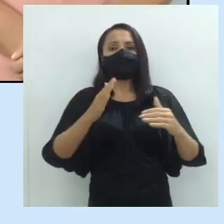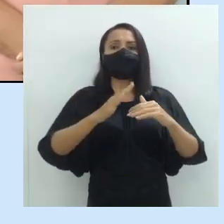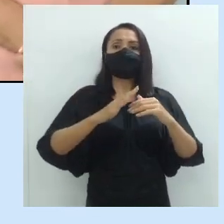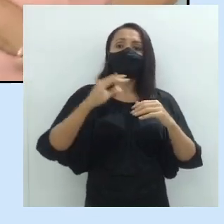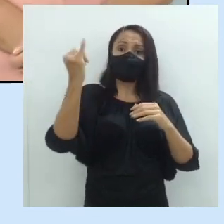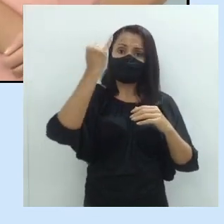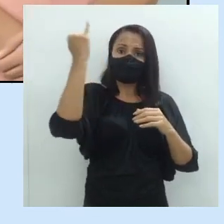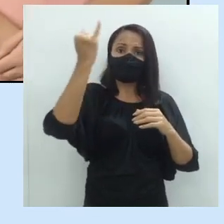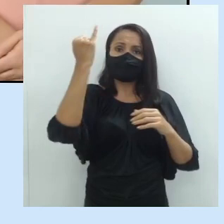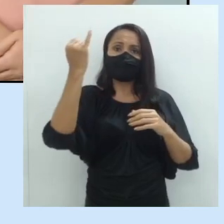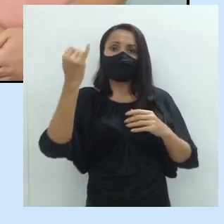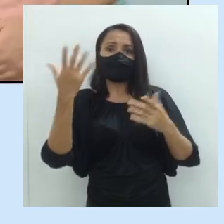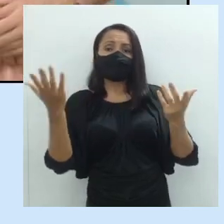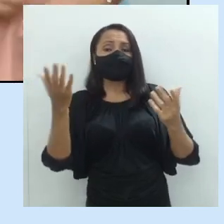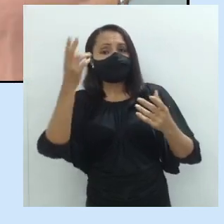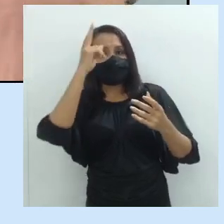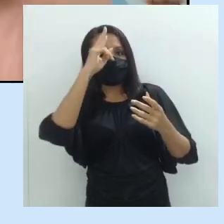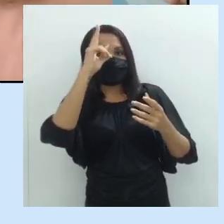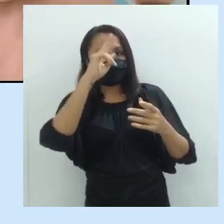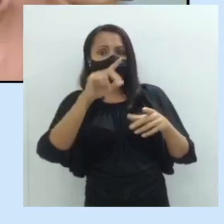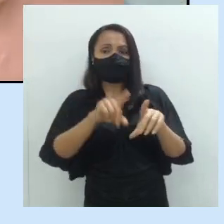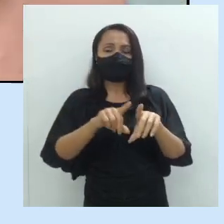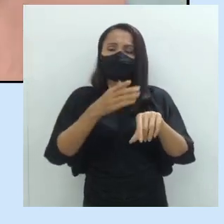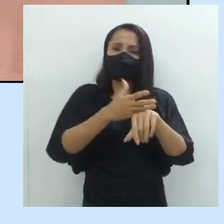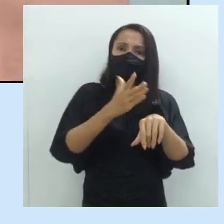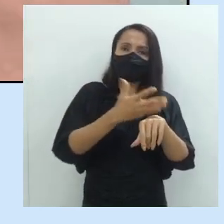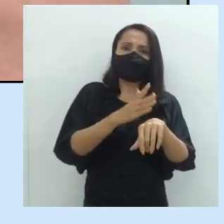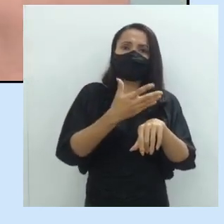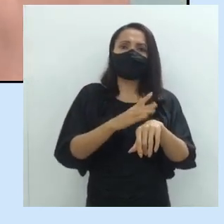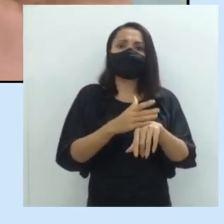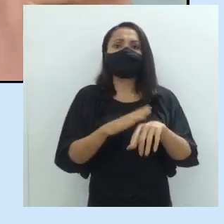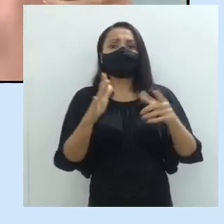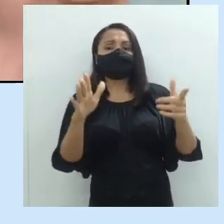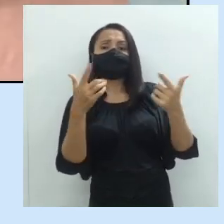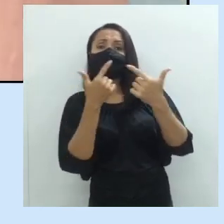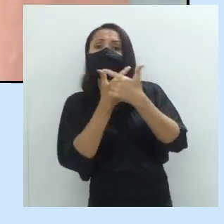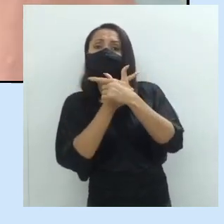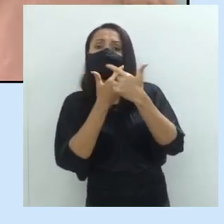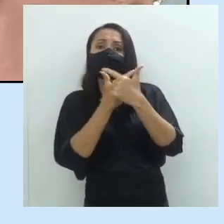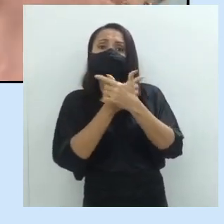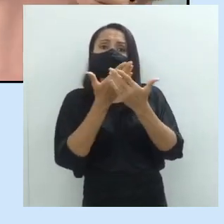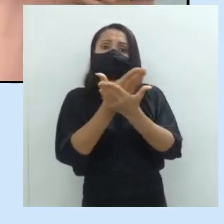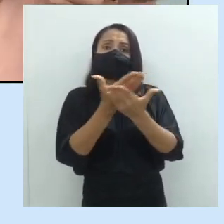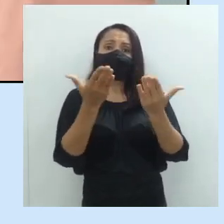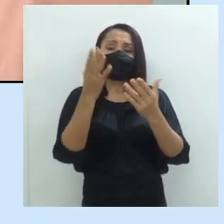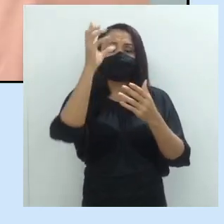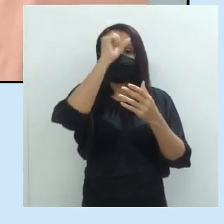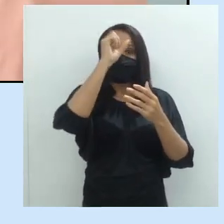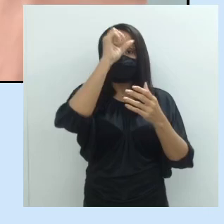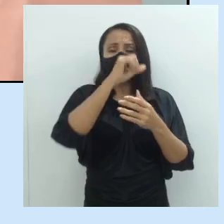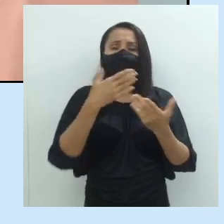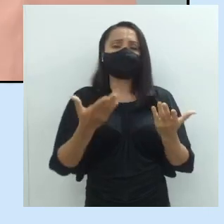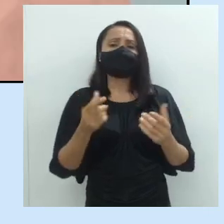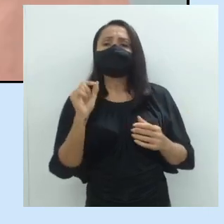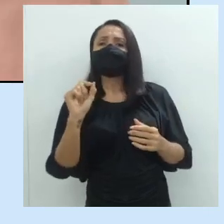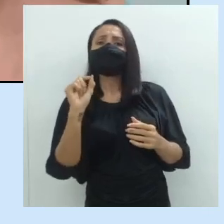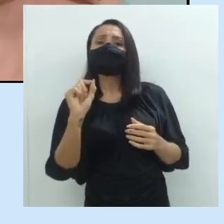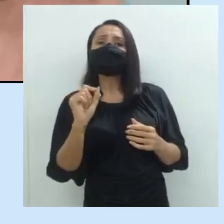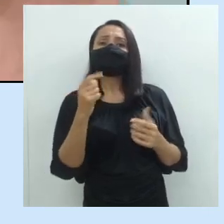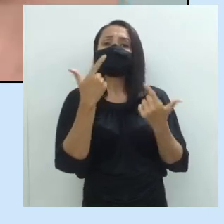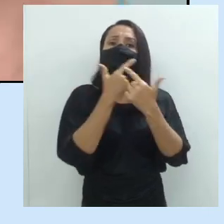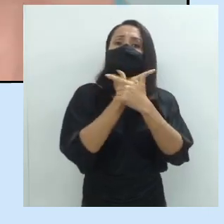que vocês podem lembrar, estudar, treinar, é a própria ironia que vocês vão aprender comigo. que é ironia? O que é